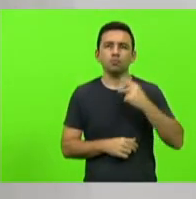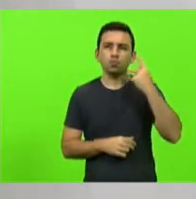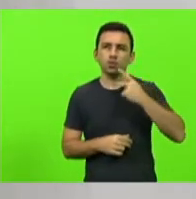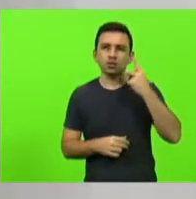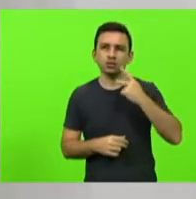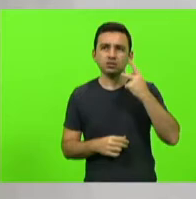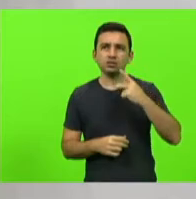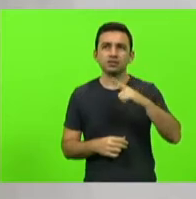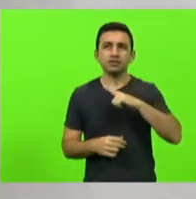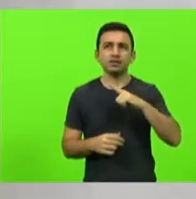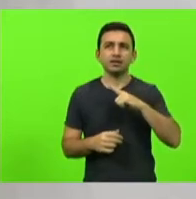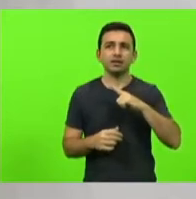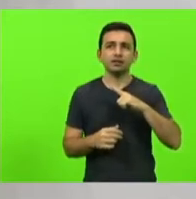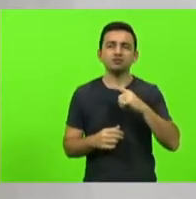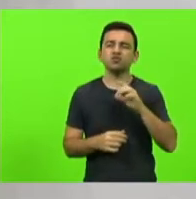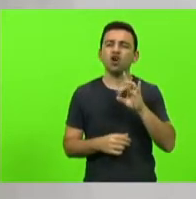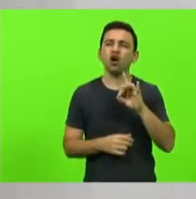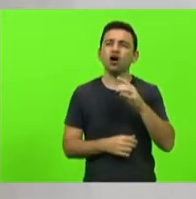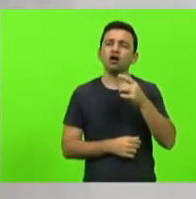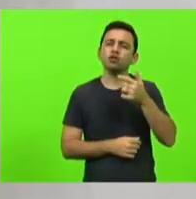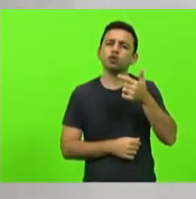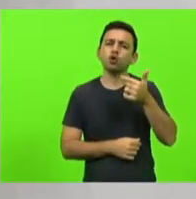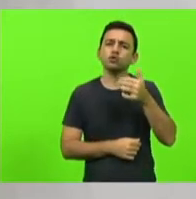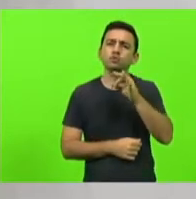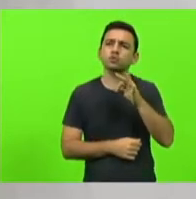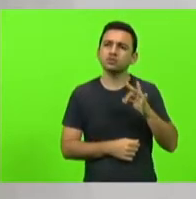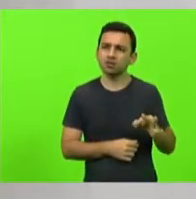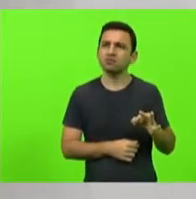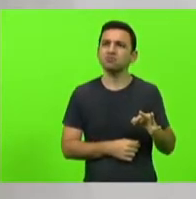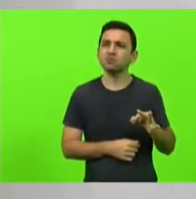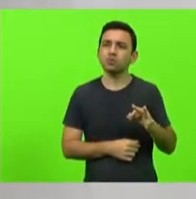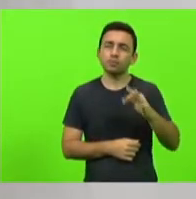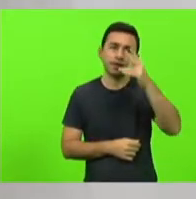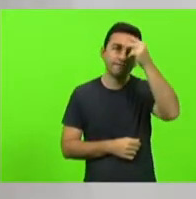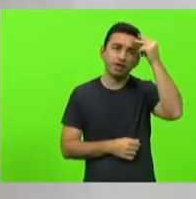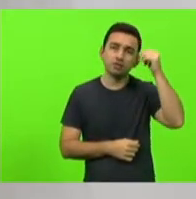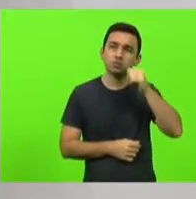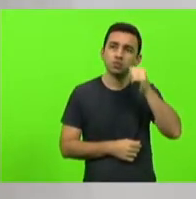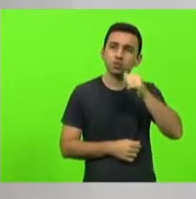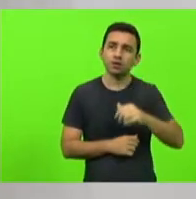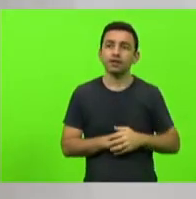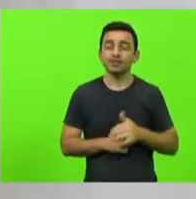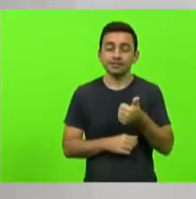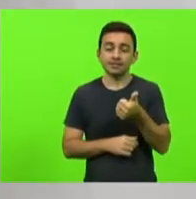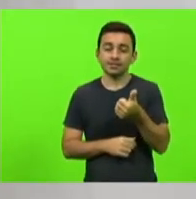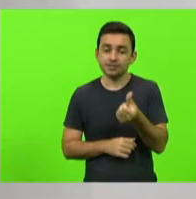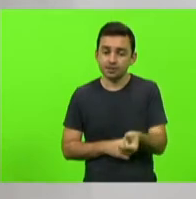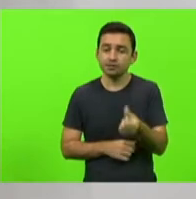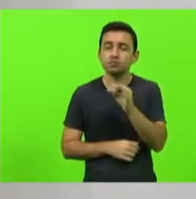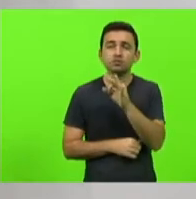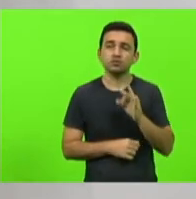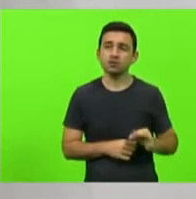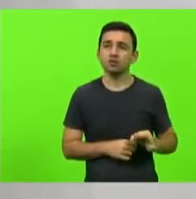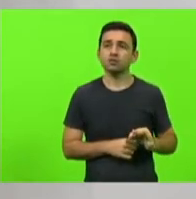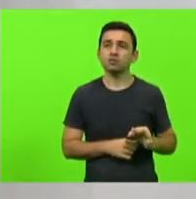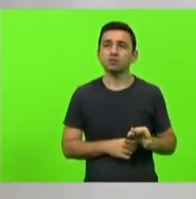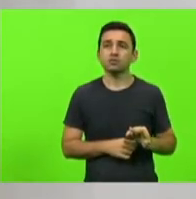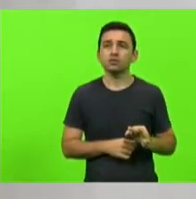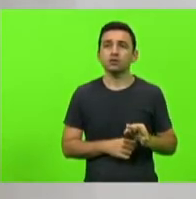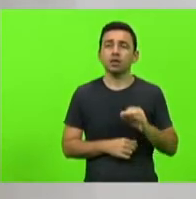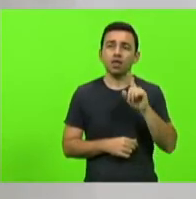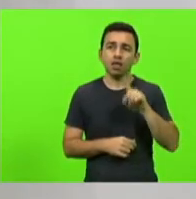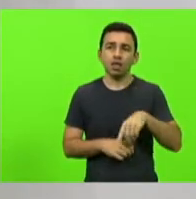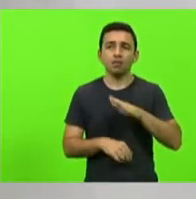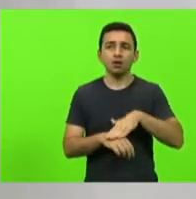apenas 12% dos cargos eletivos de prefeitas e apenas 16% das